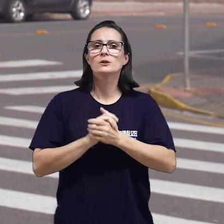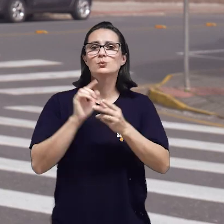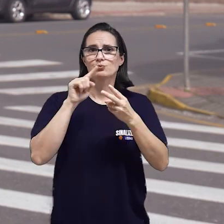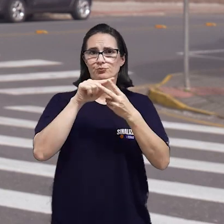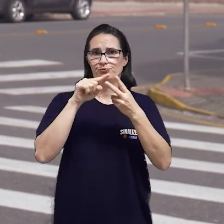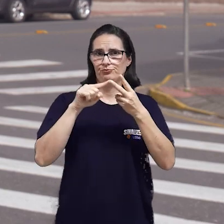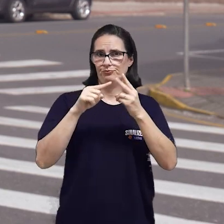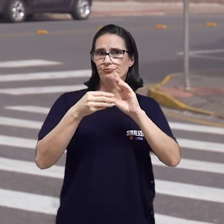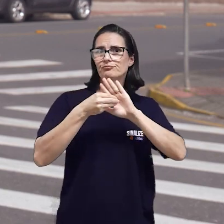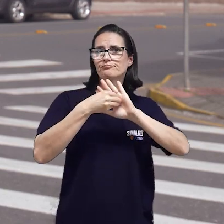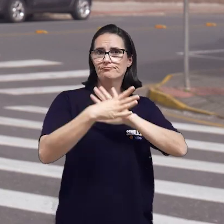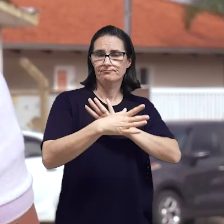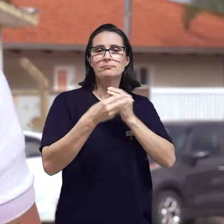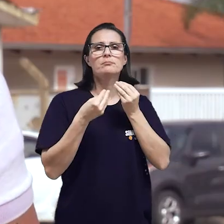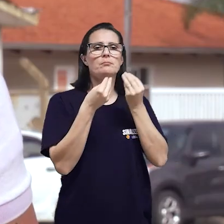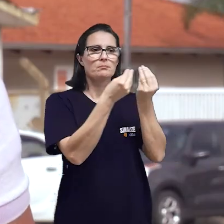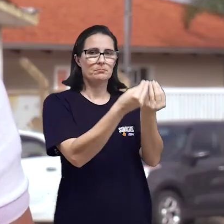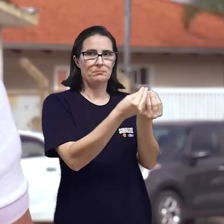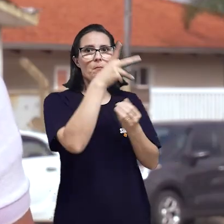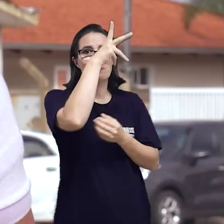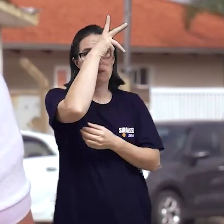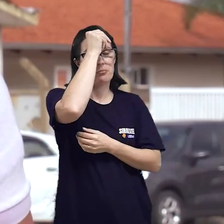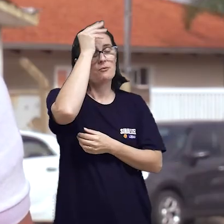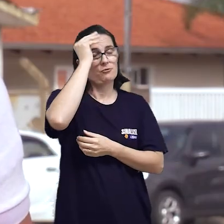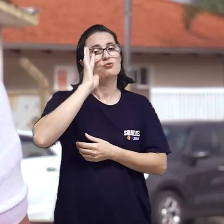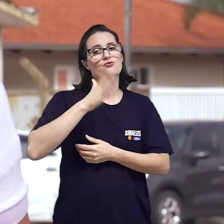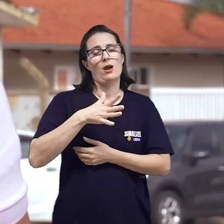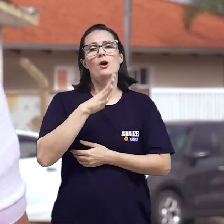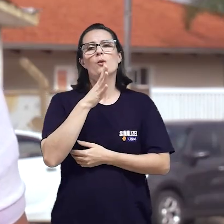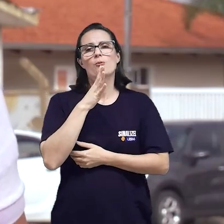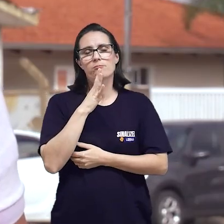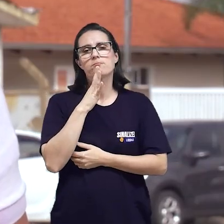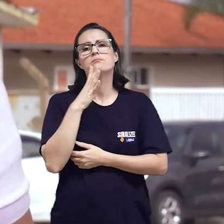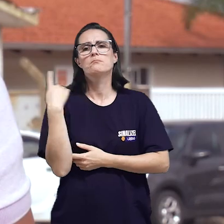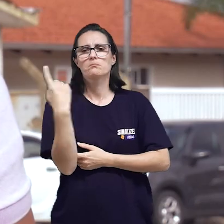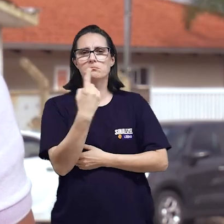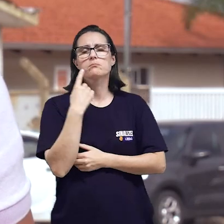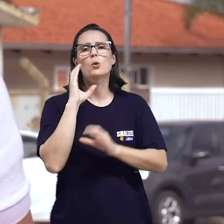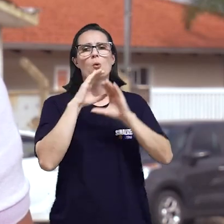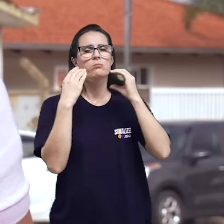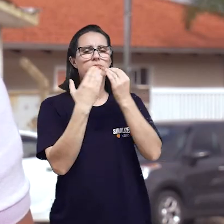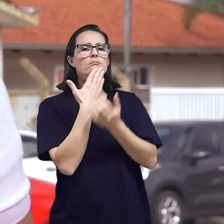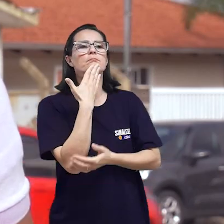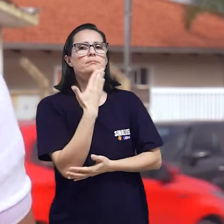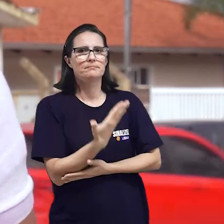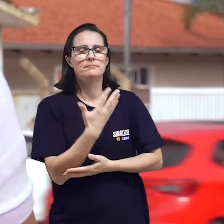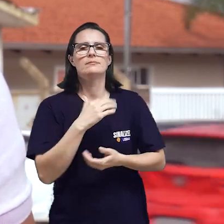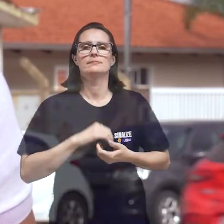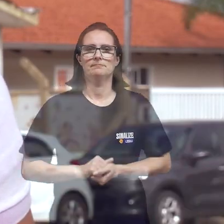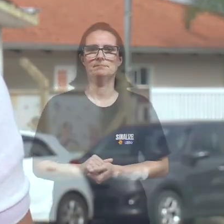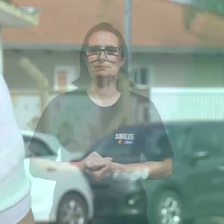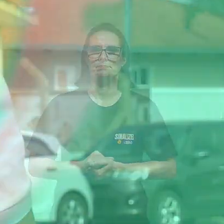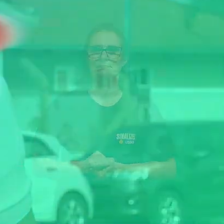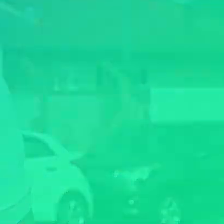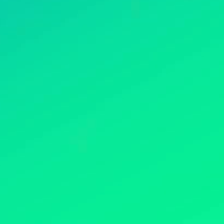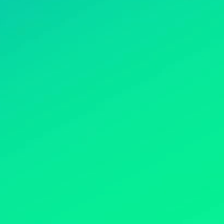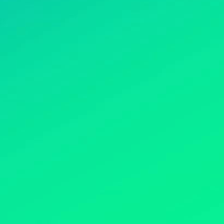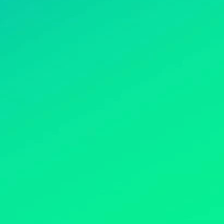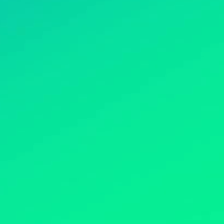Serro, no loteamento Rosa. As duas indicações foram enviadas à Prefeitura para a ciência das solicitações.